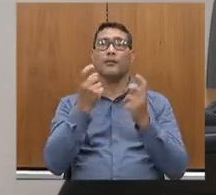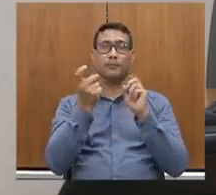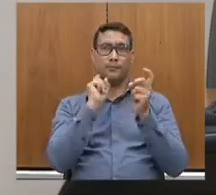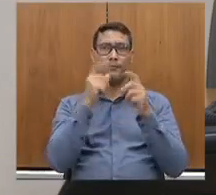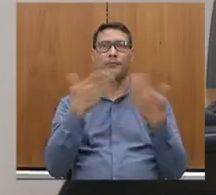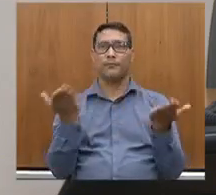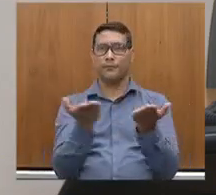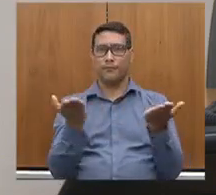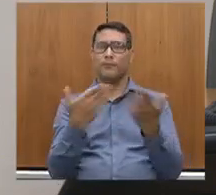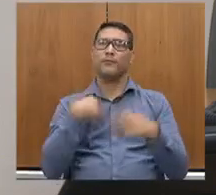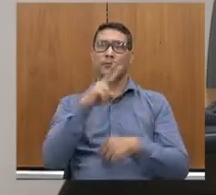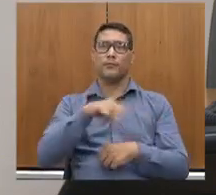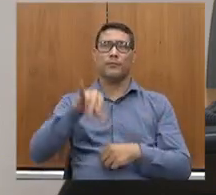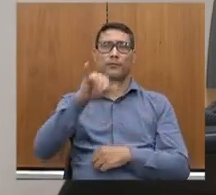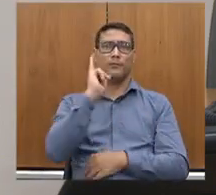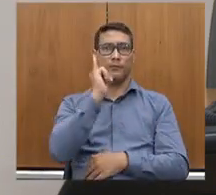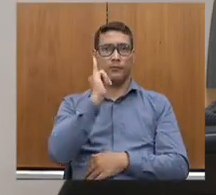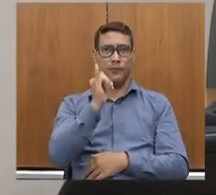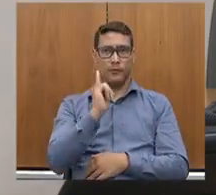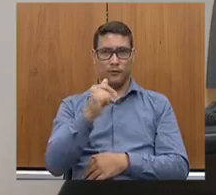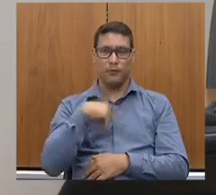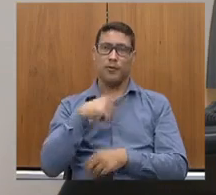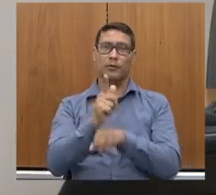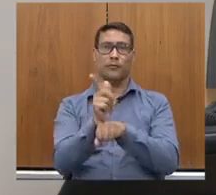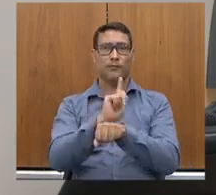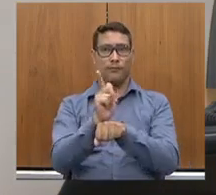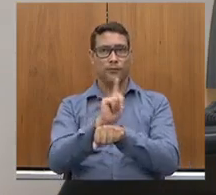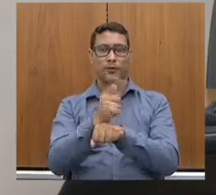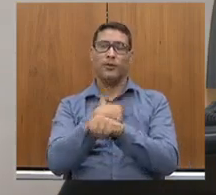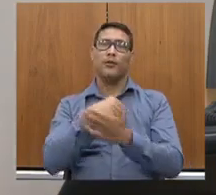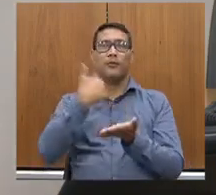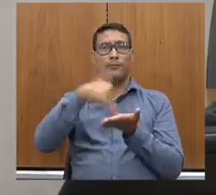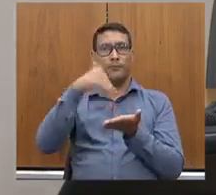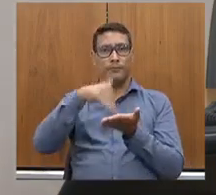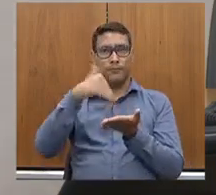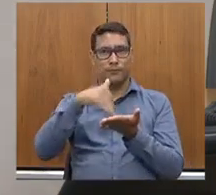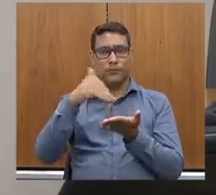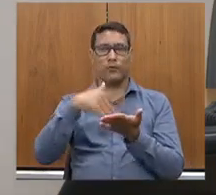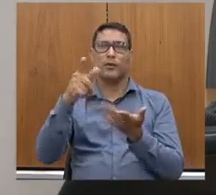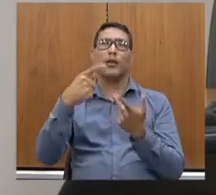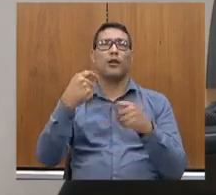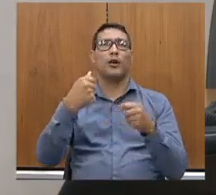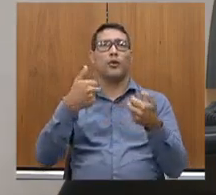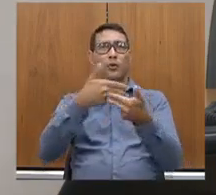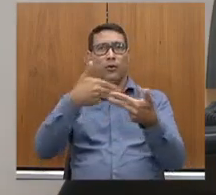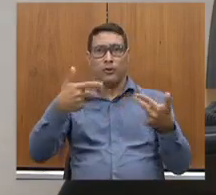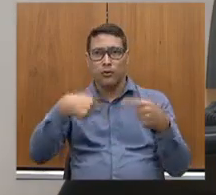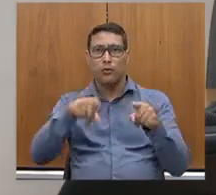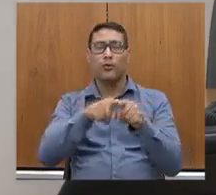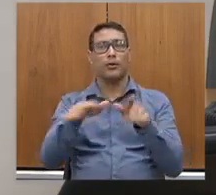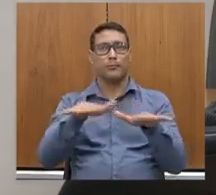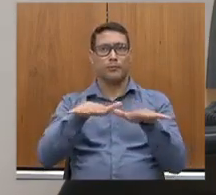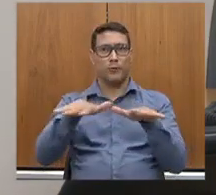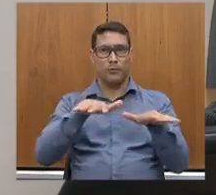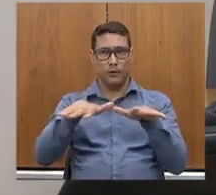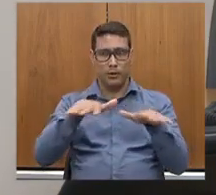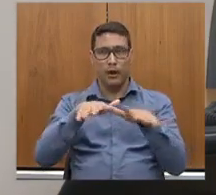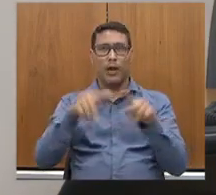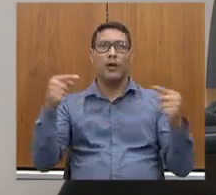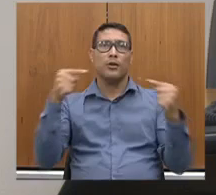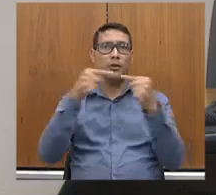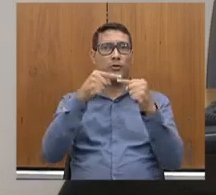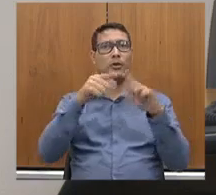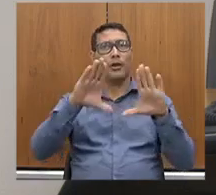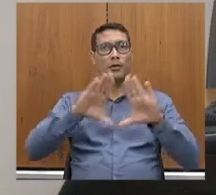a prestar informações sobre a gestão da Secretaria de Infraestrutura e Mobilidade no âmbito da Assembleia Fiscaliza, no